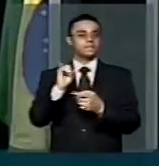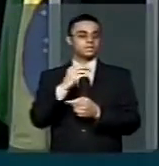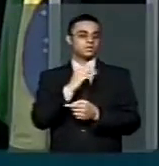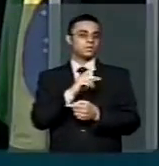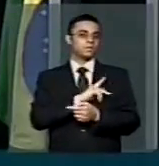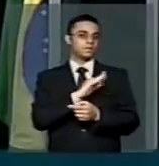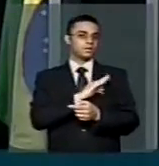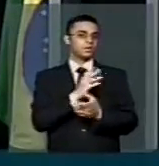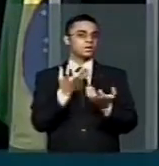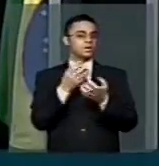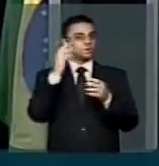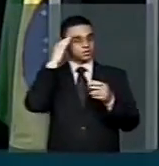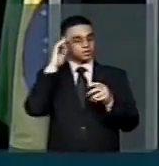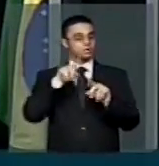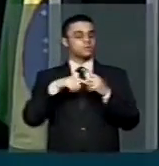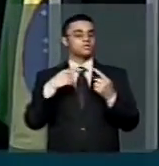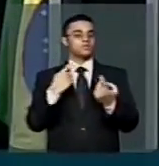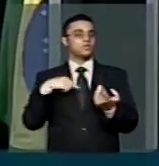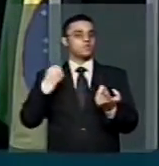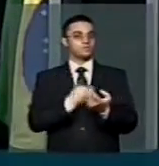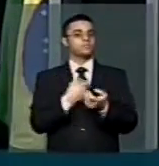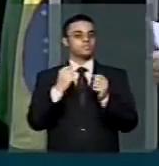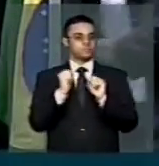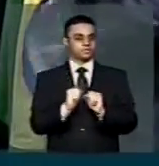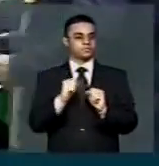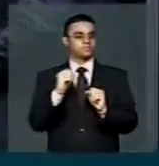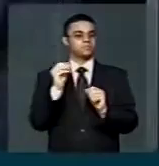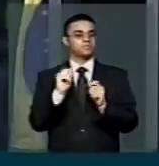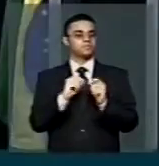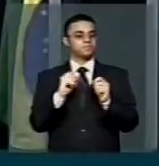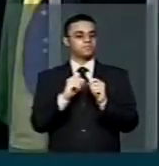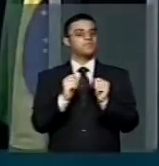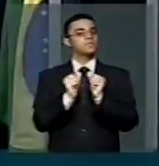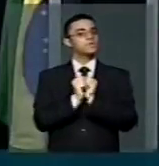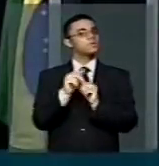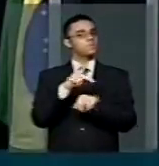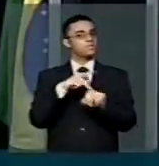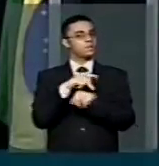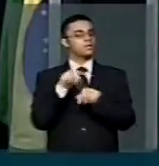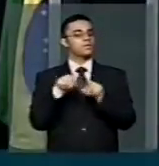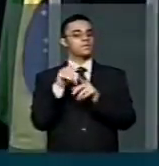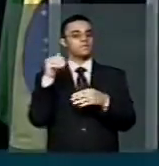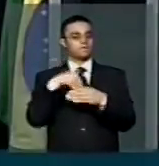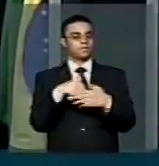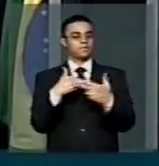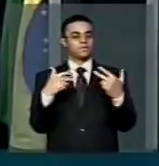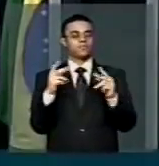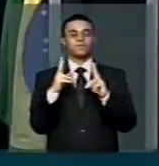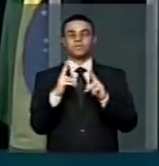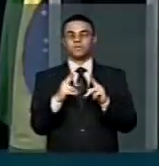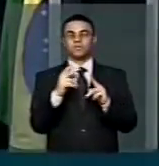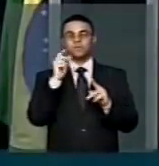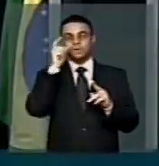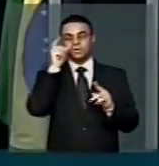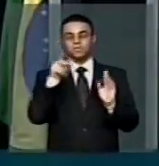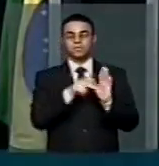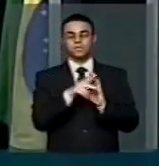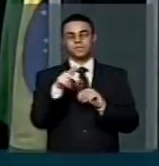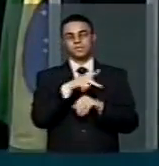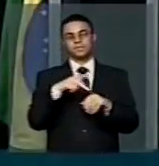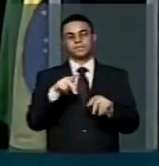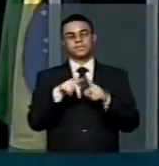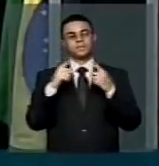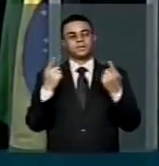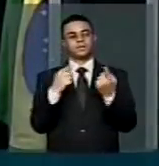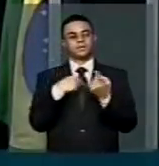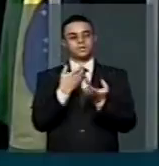entendimento, nós estamos aí para construir entendimento a bem do país e votarmos as coisas como interessam ao país. Mas